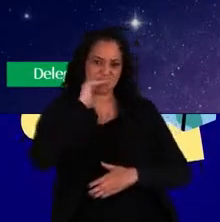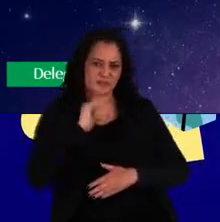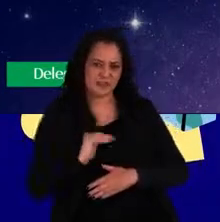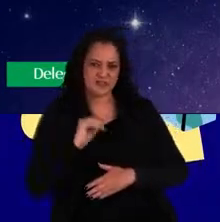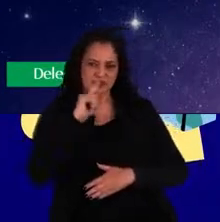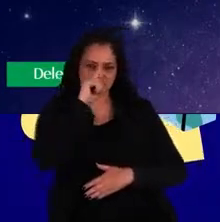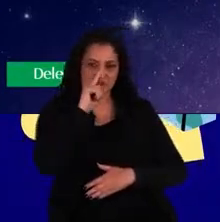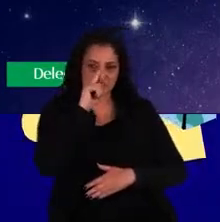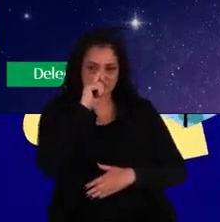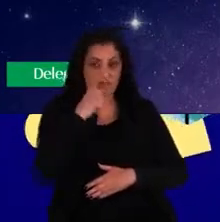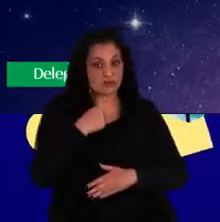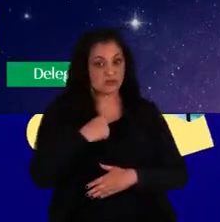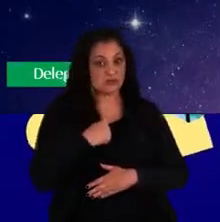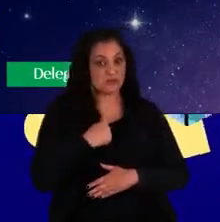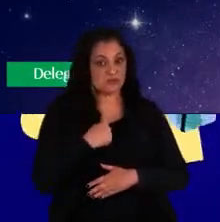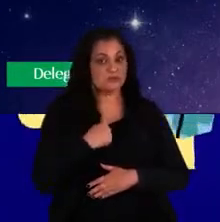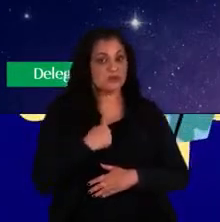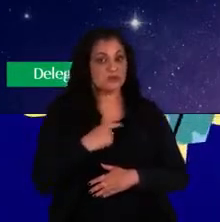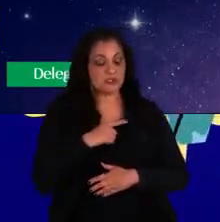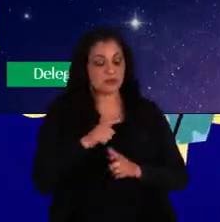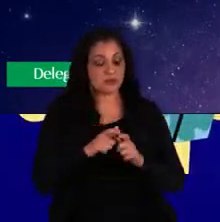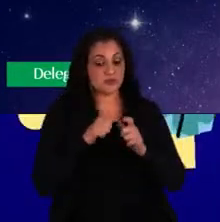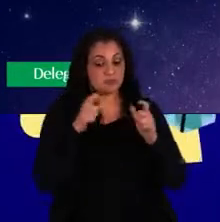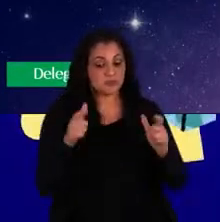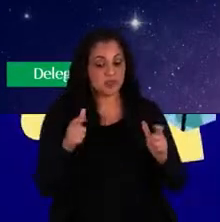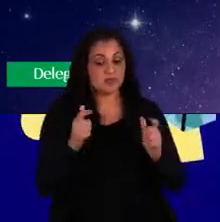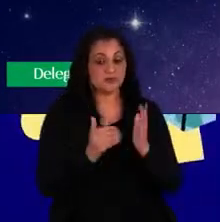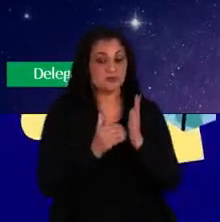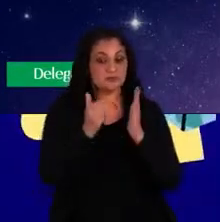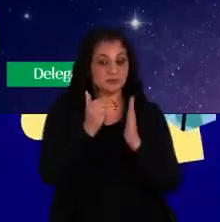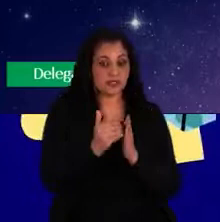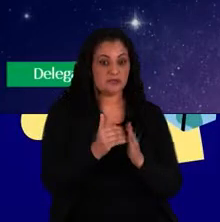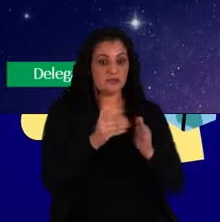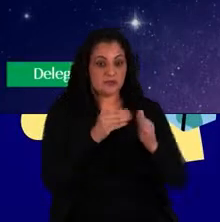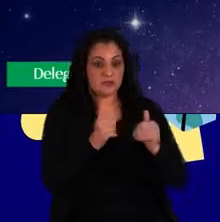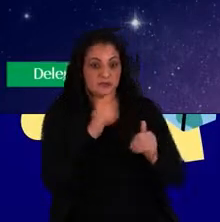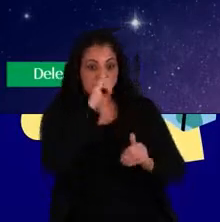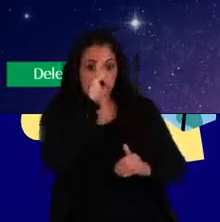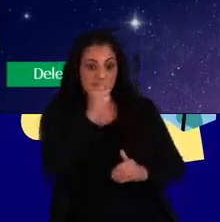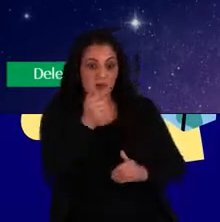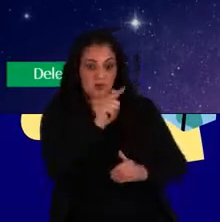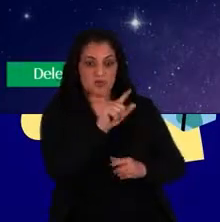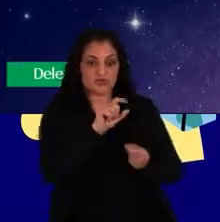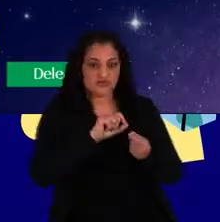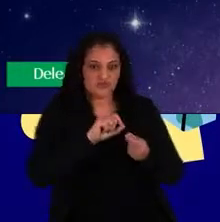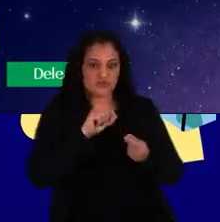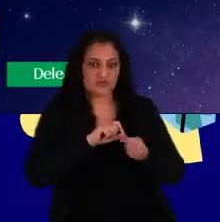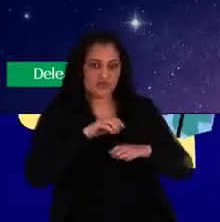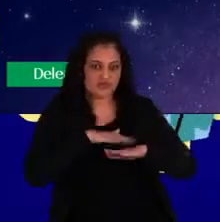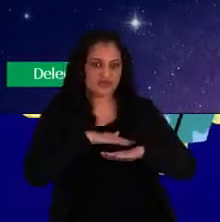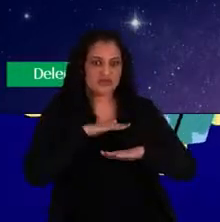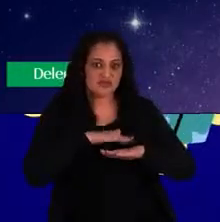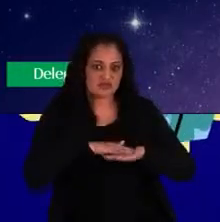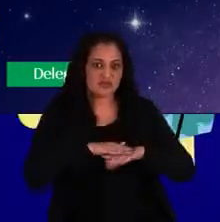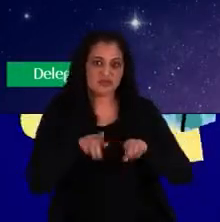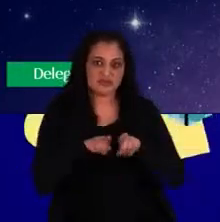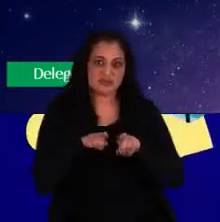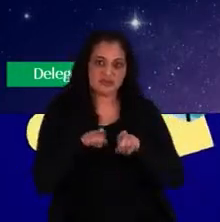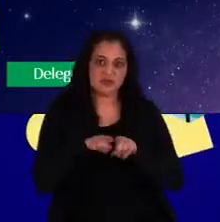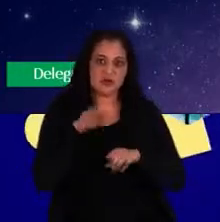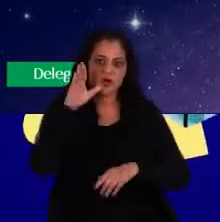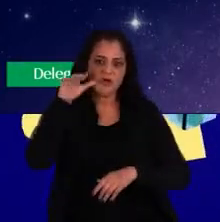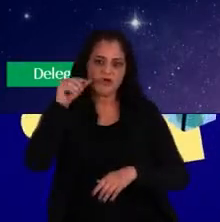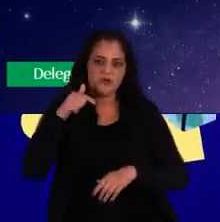baixo risco para o negócio, aí, sim, há um espaço maior de delegação. Da mesma forma, a competência do meu liderado.